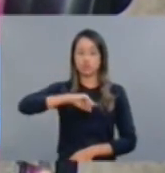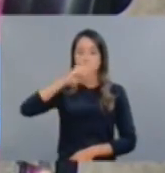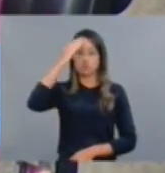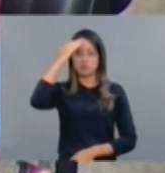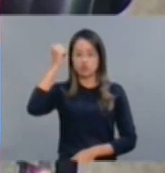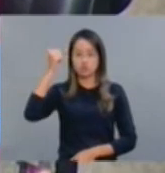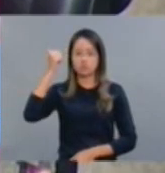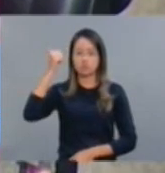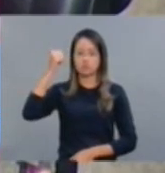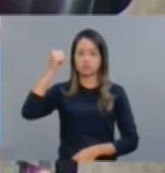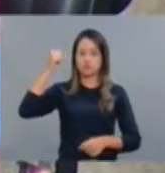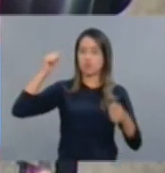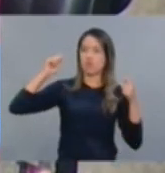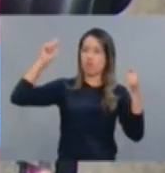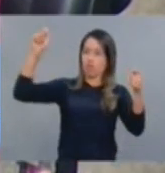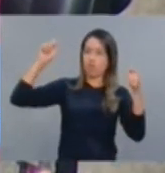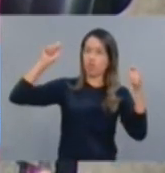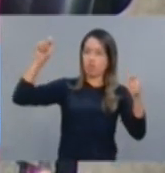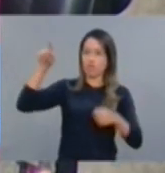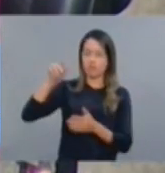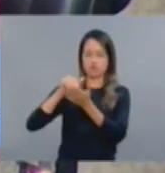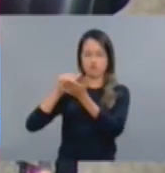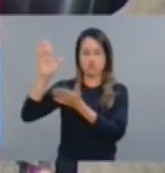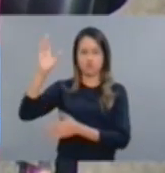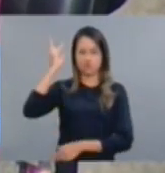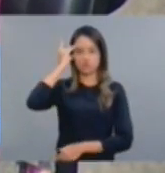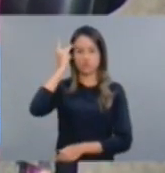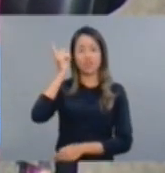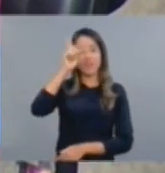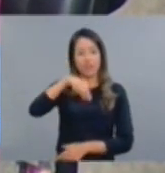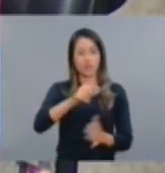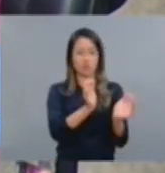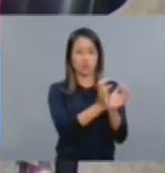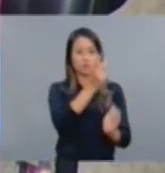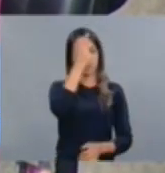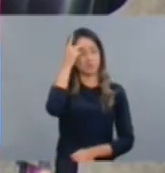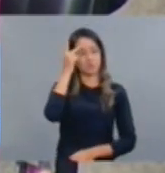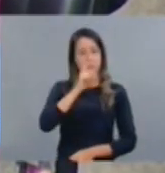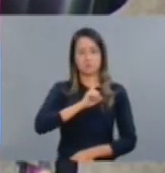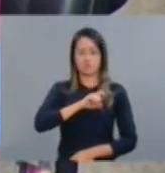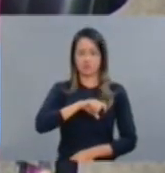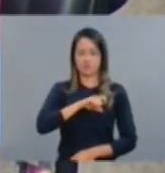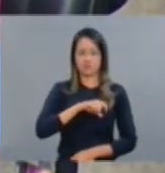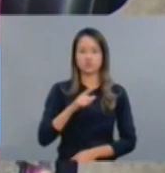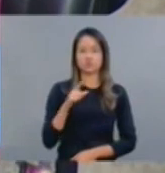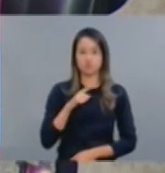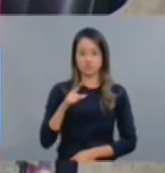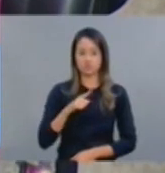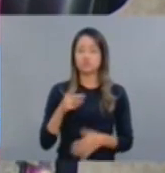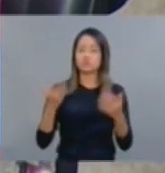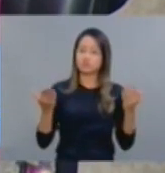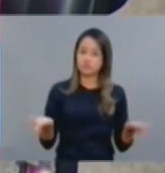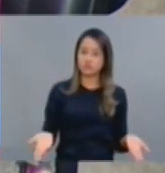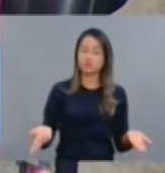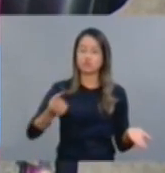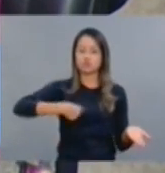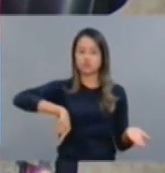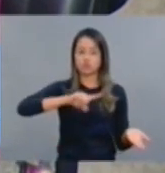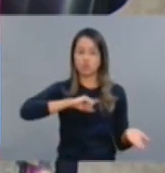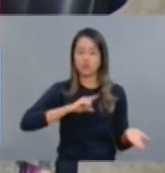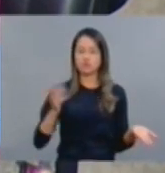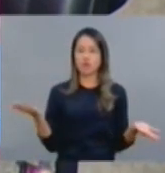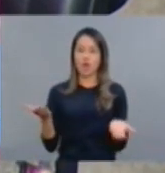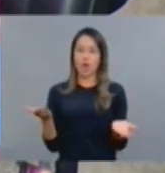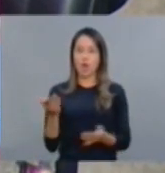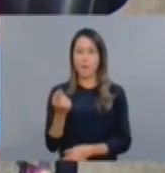crucifica-os são motivados muitas vezes por gente mal intencionada, e isso pode nos trair e nos levar a